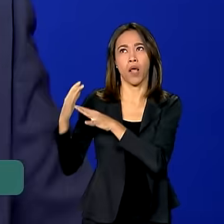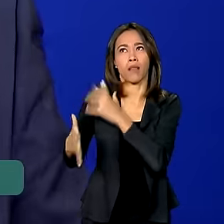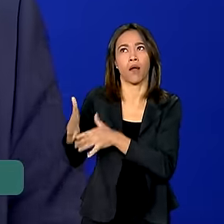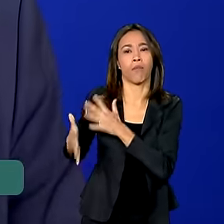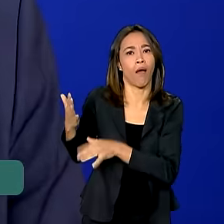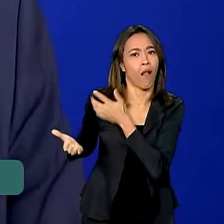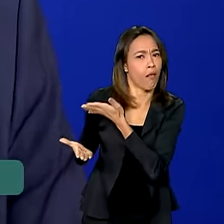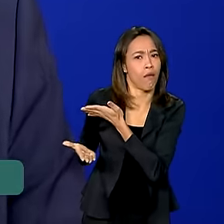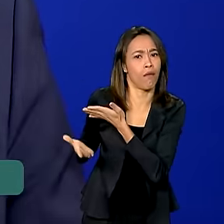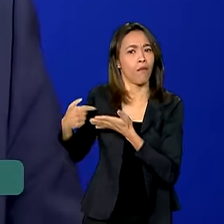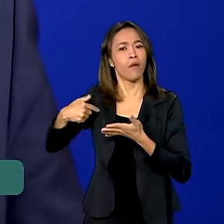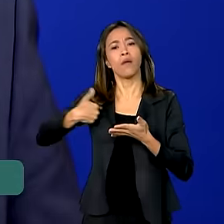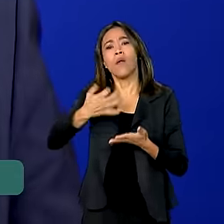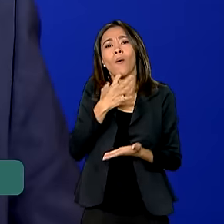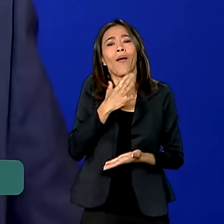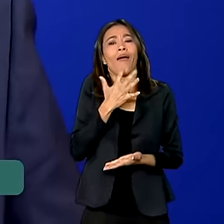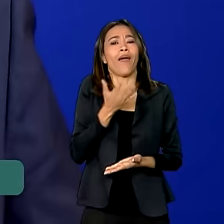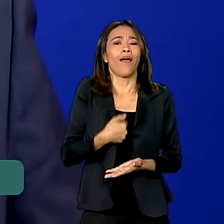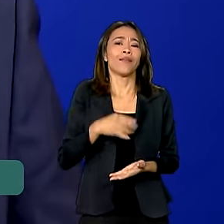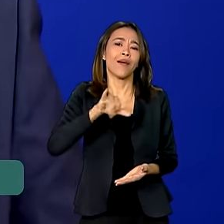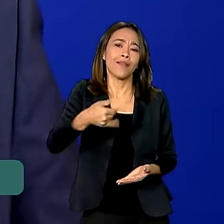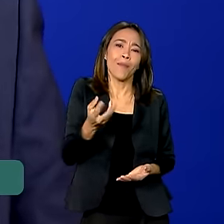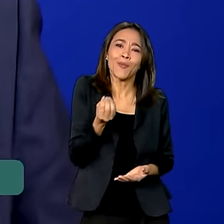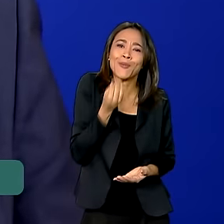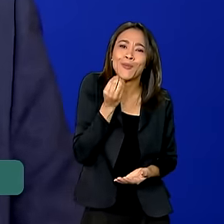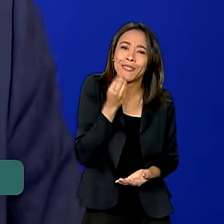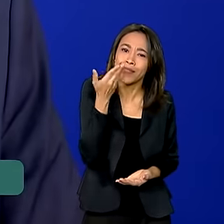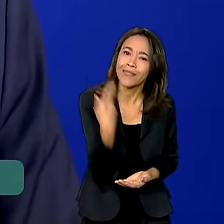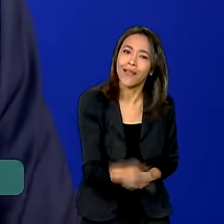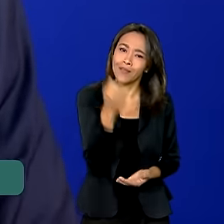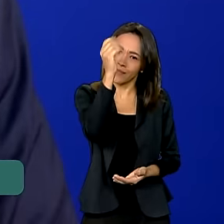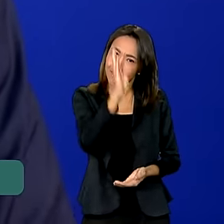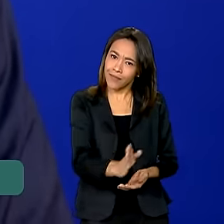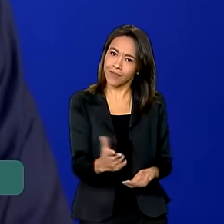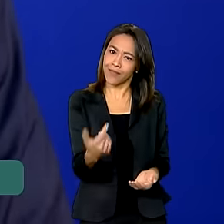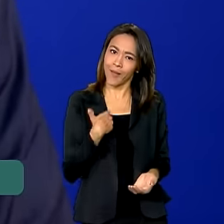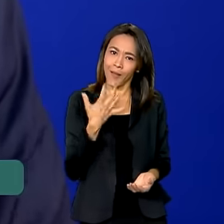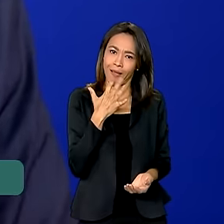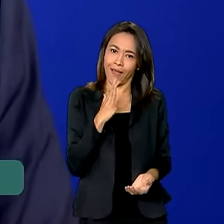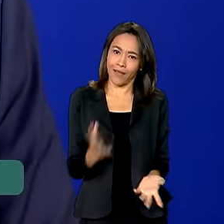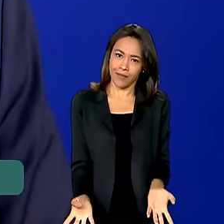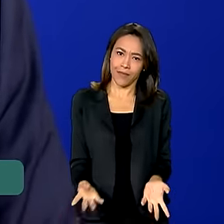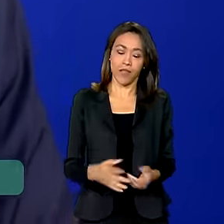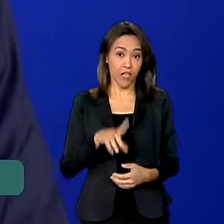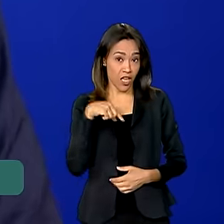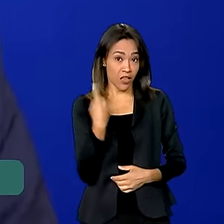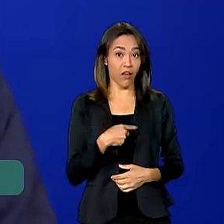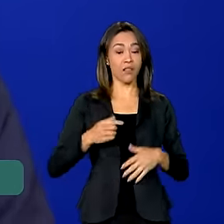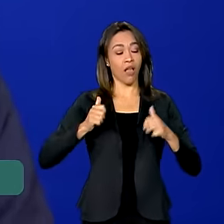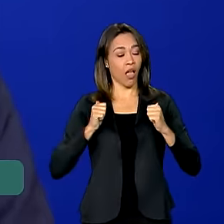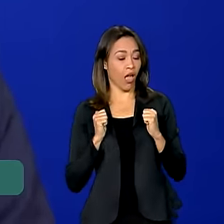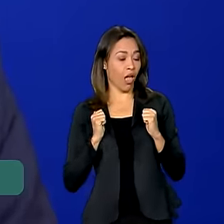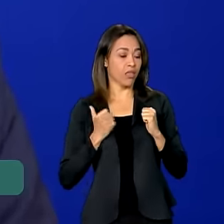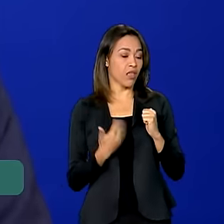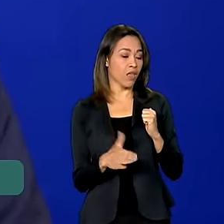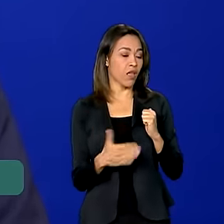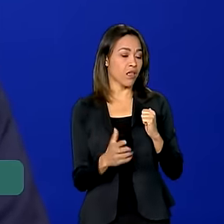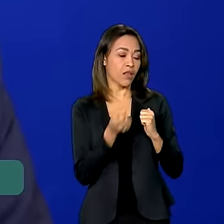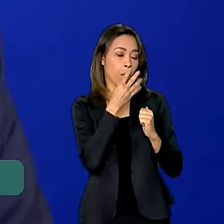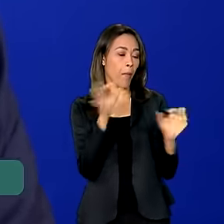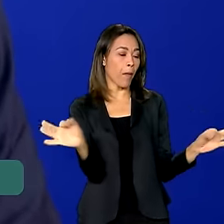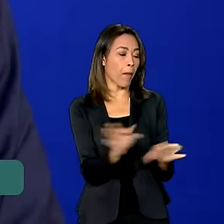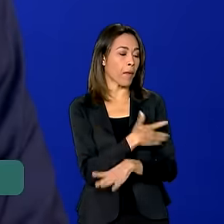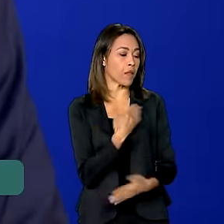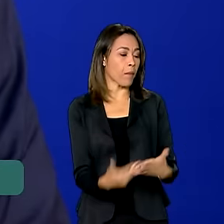sintonizadas com as oportunidades que estão abertas para o Brasil, mas nós não podemos também descuidar e achar que o trabalho está feito.